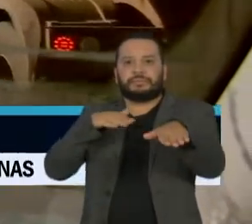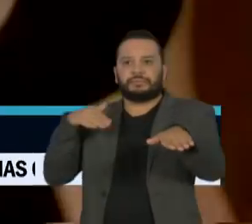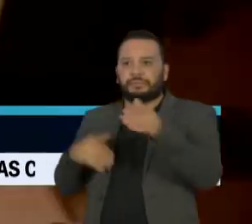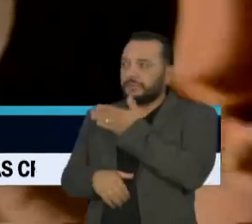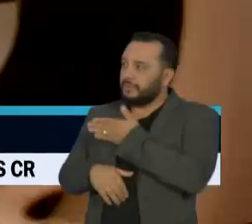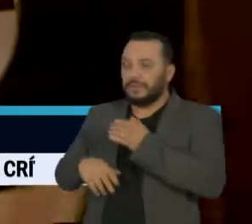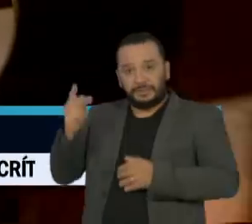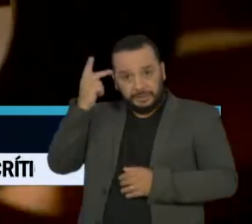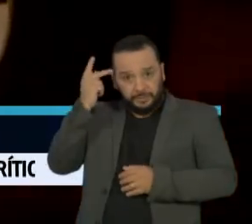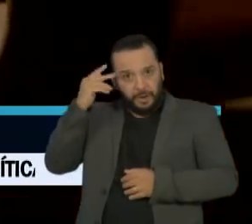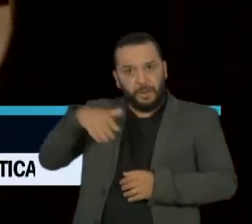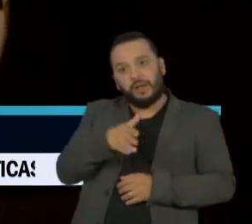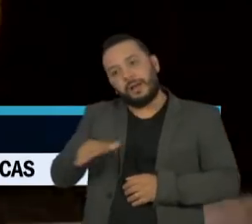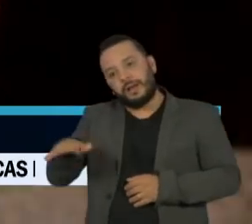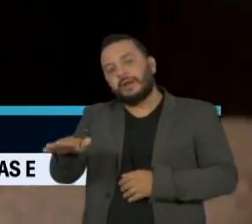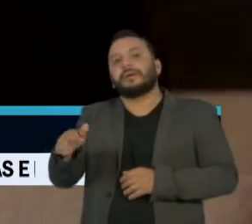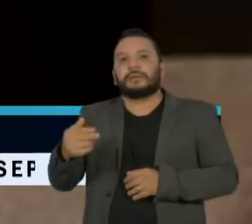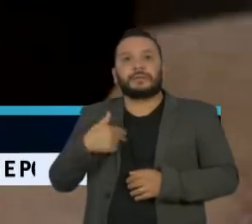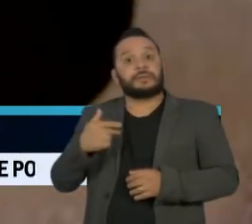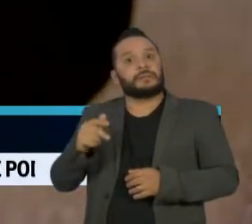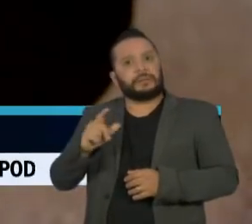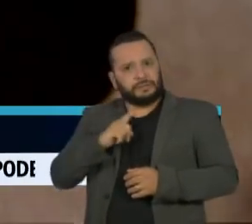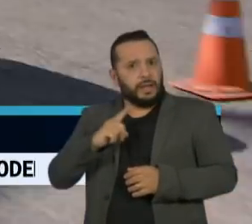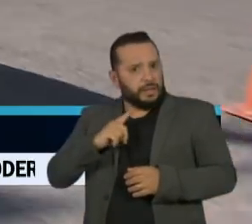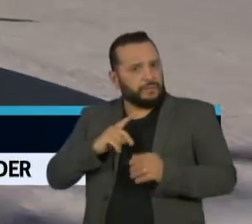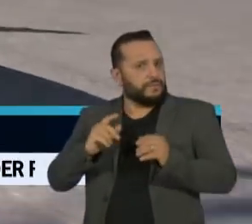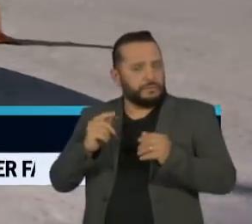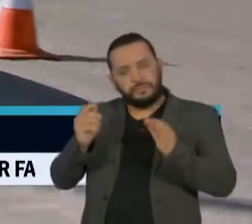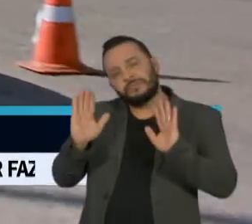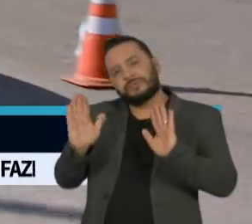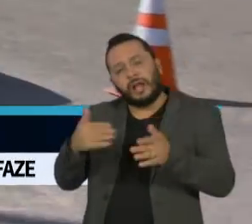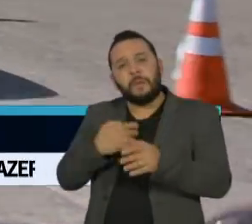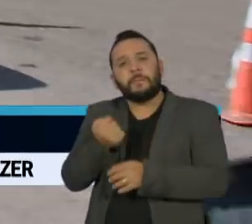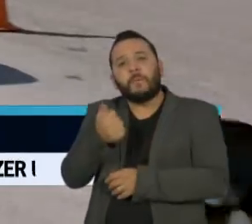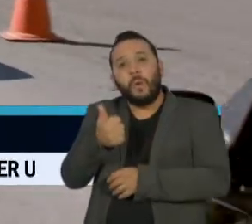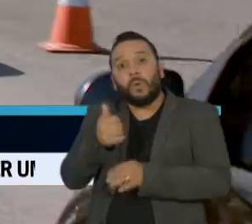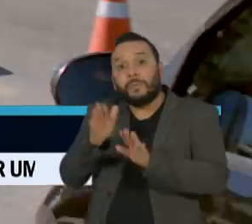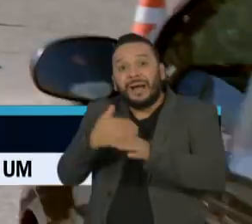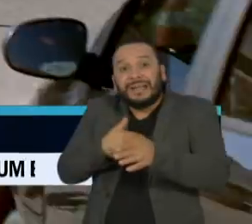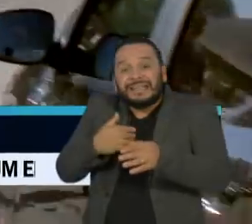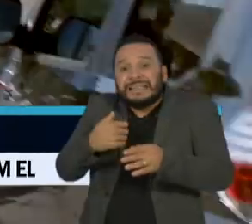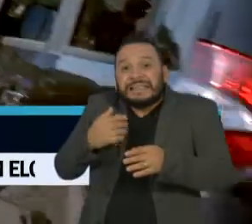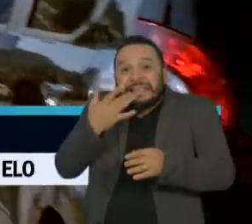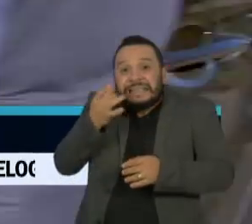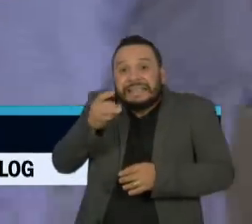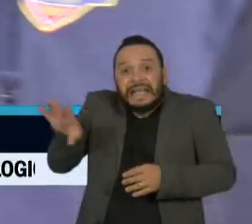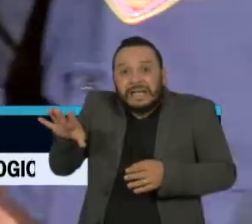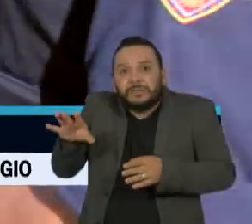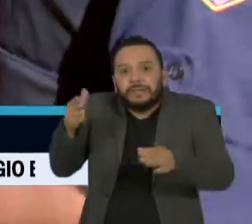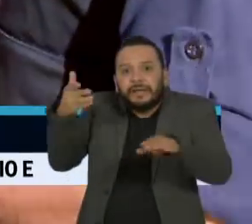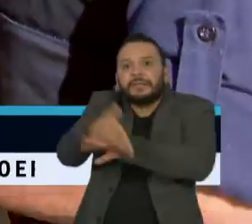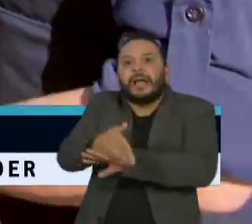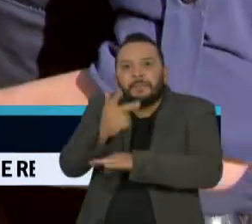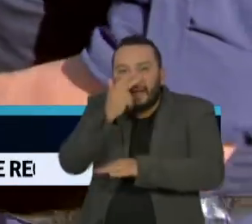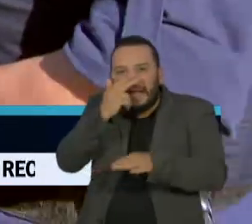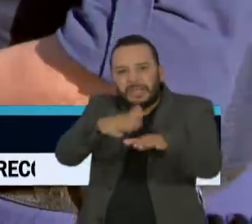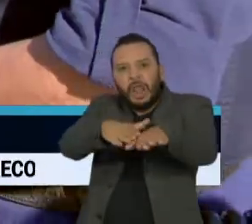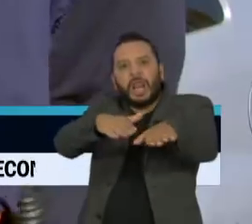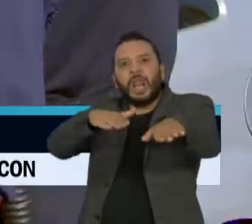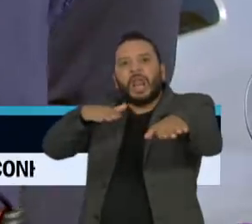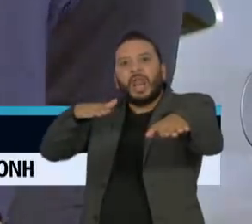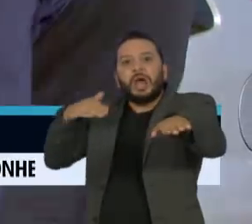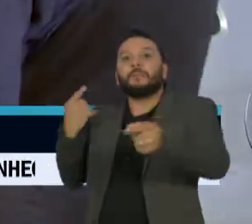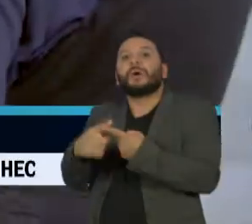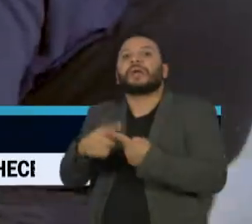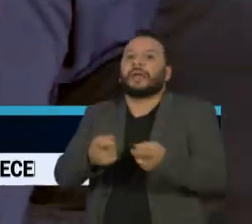ligam São Paulo ao litoral estava bem abaixo do normal. Mas na entrada de Santos, a imagem era mesmo de um feriado prolongado.